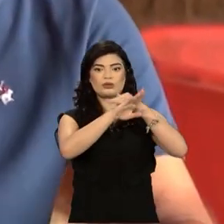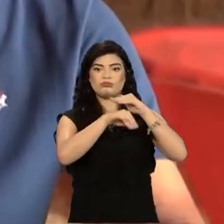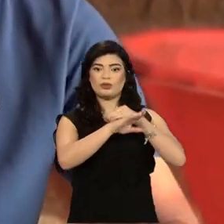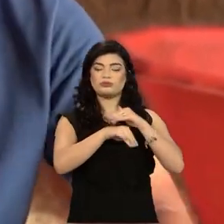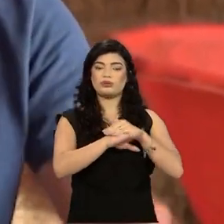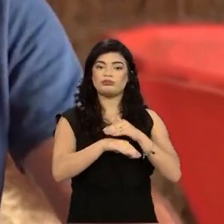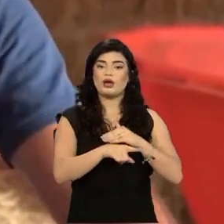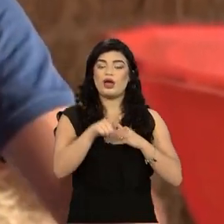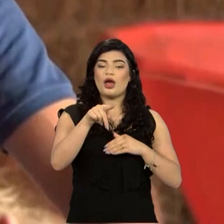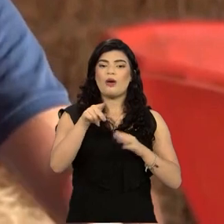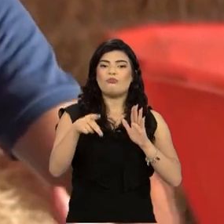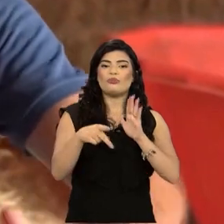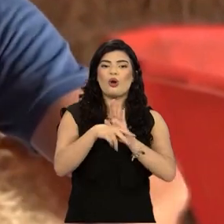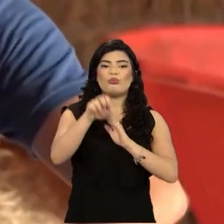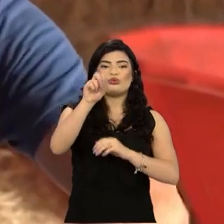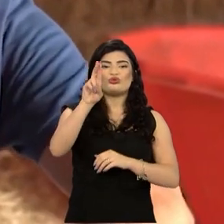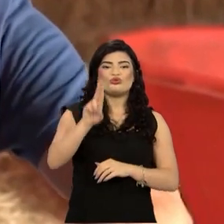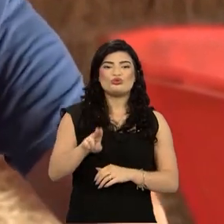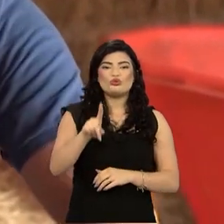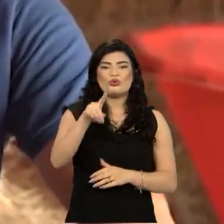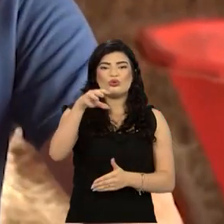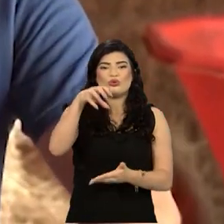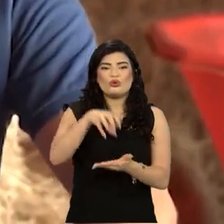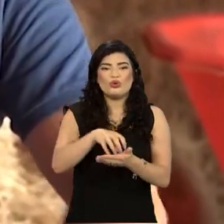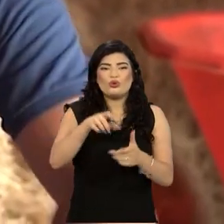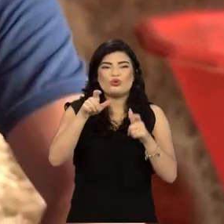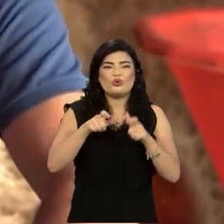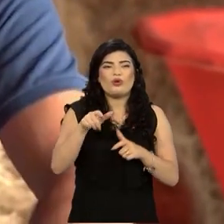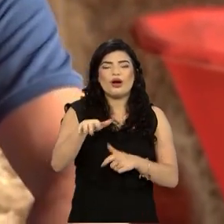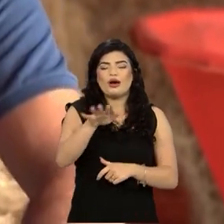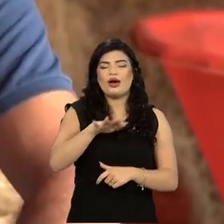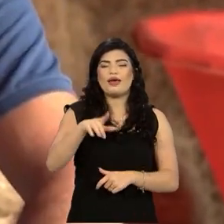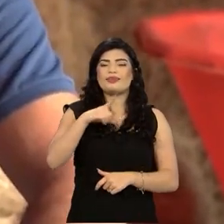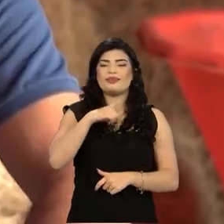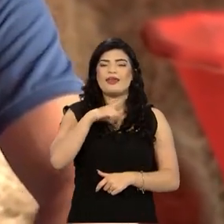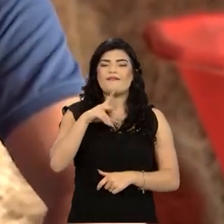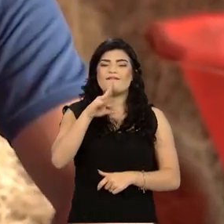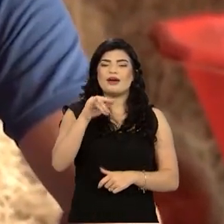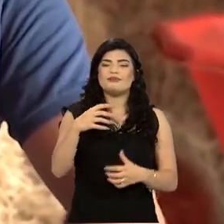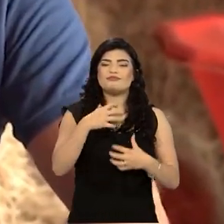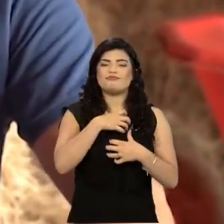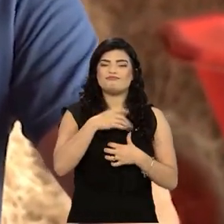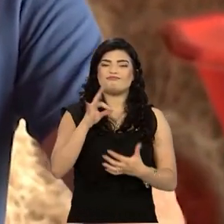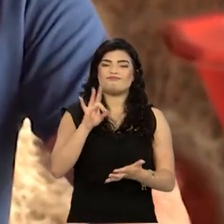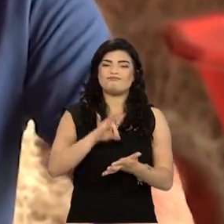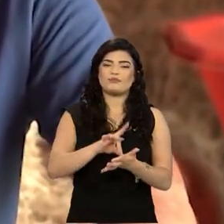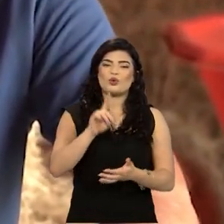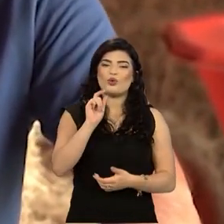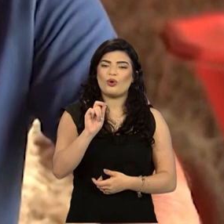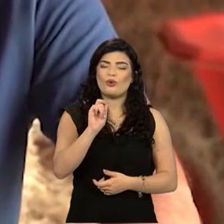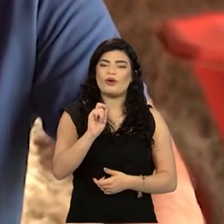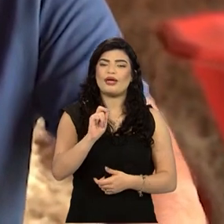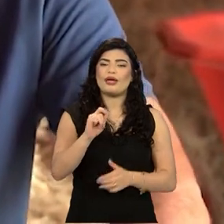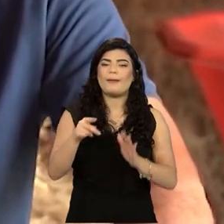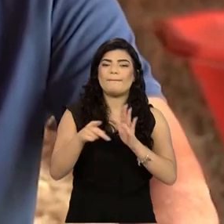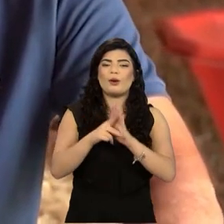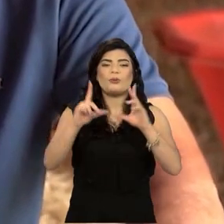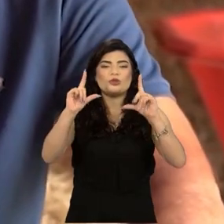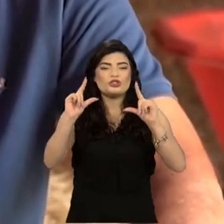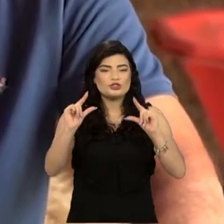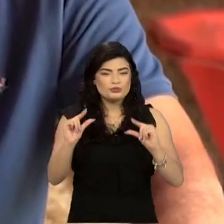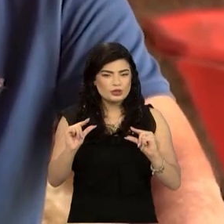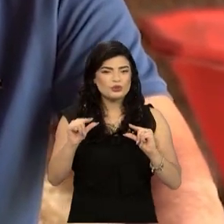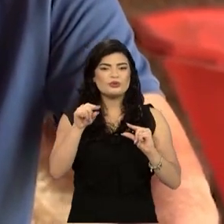sudeste, né? Eu acho que quem está no sudeste, centro-oeste, ele vai passar por essa realidade, que é uma diminuição